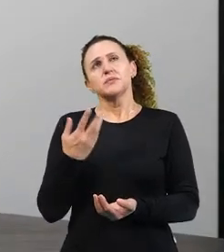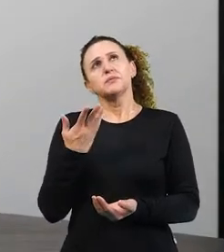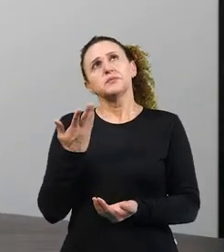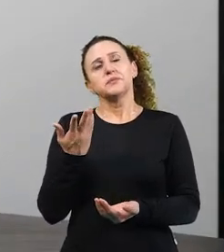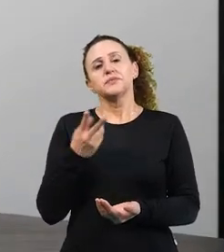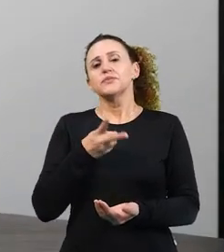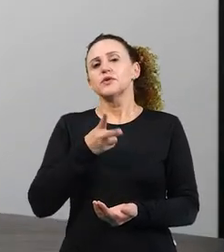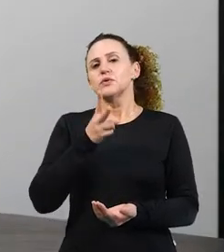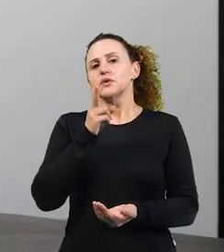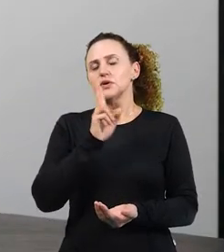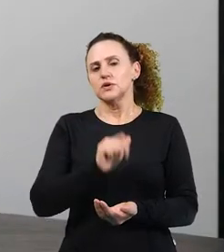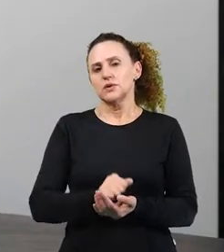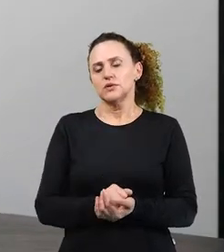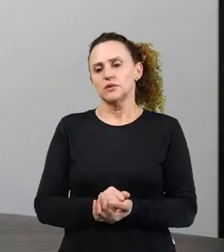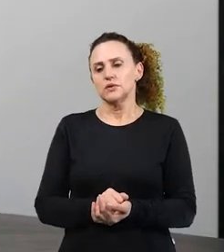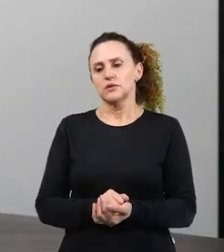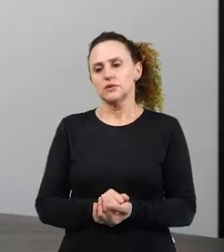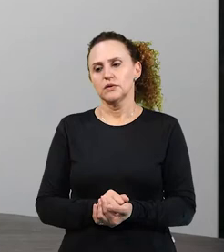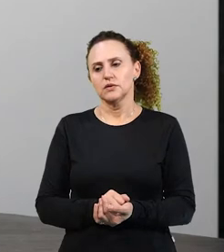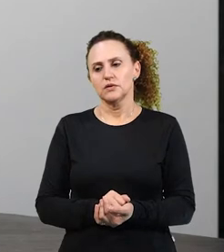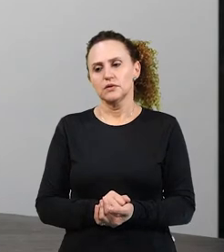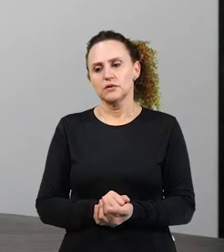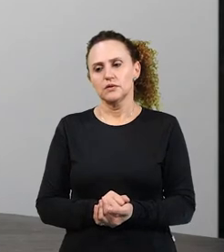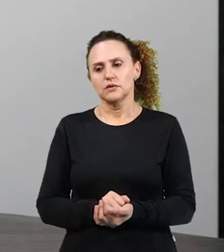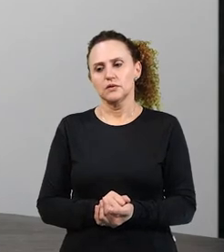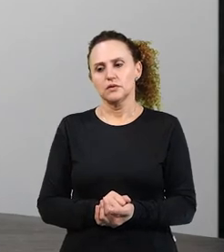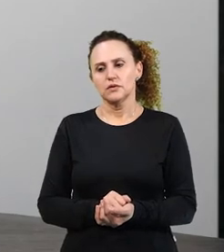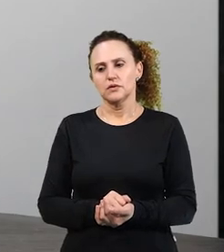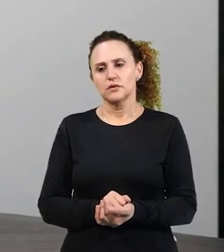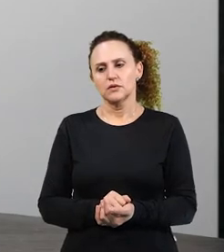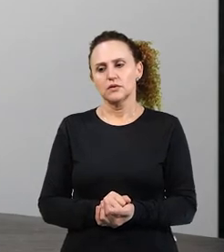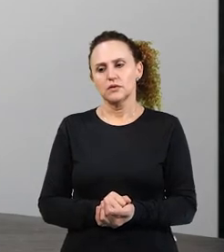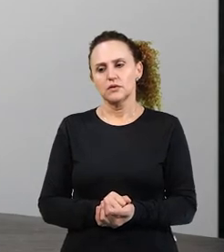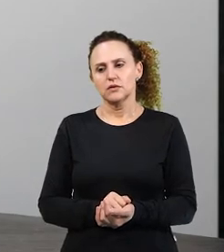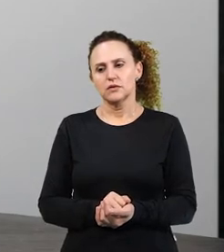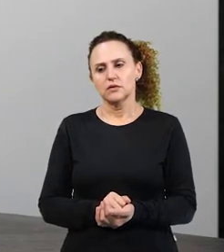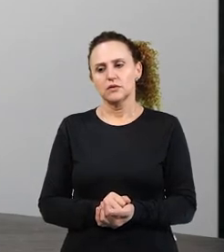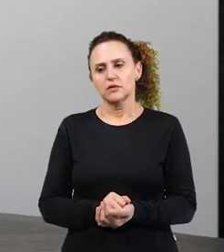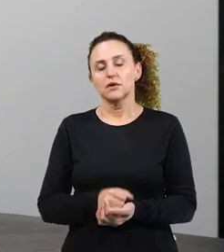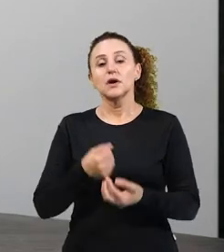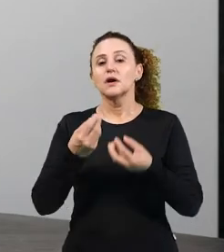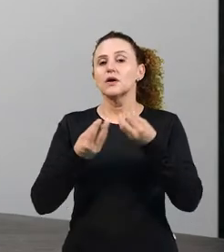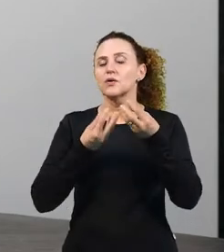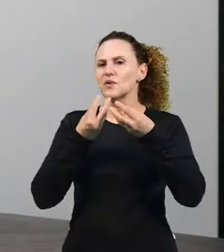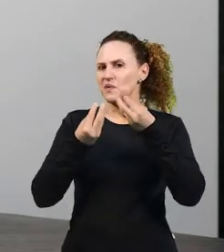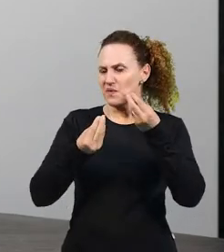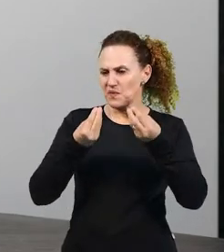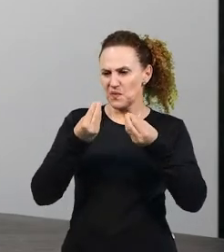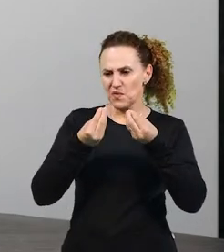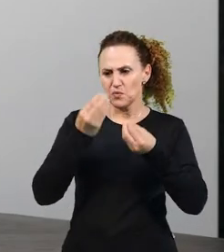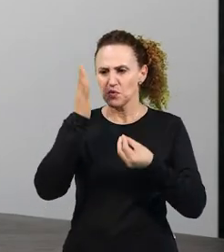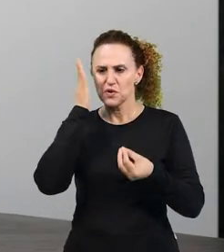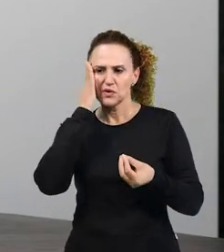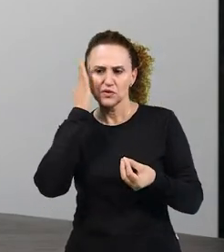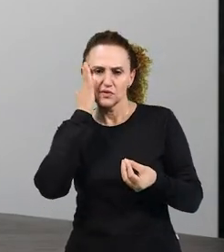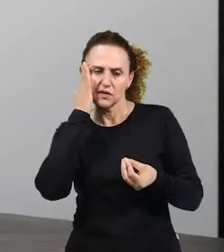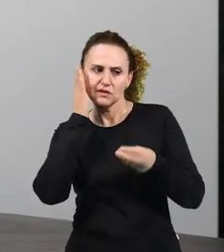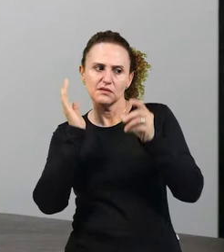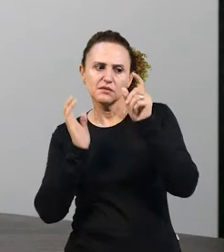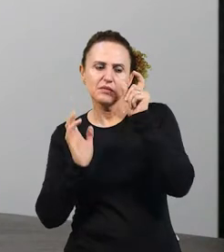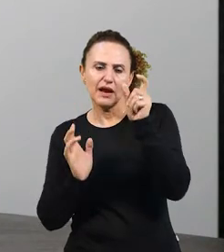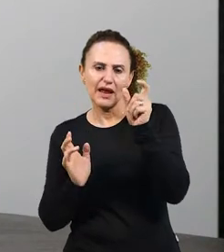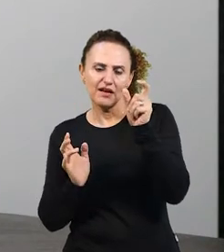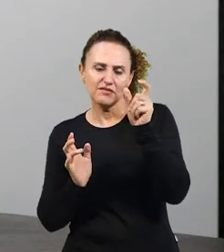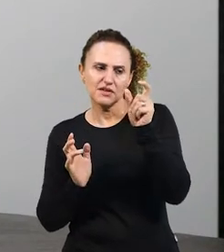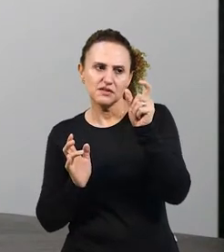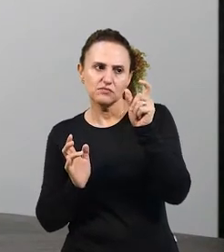eu sei que essas palavras são invariáveis e invariáveis?